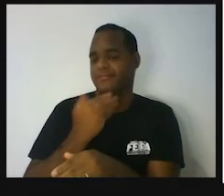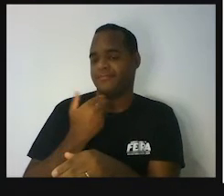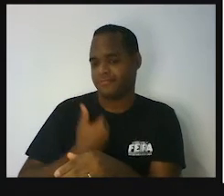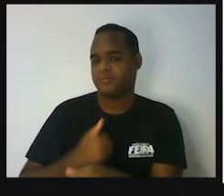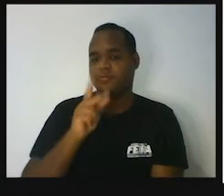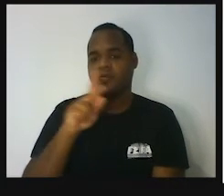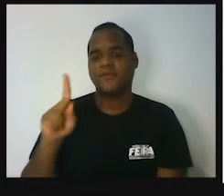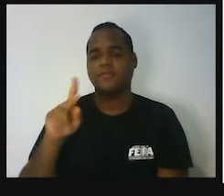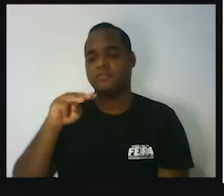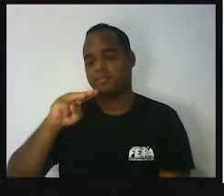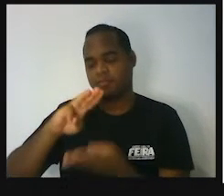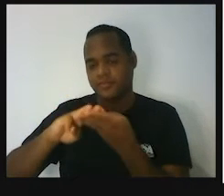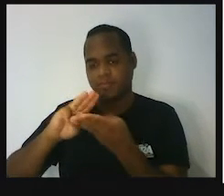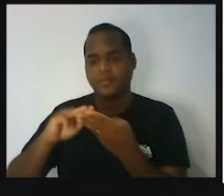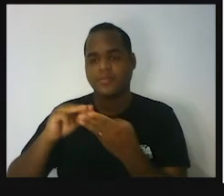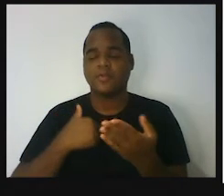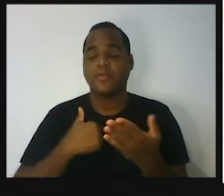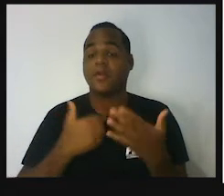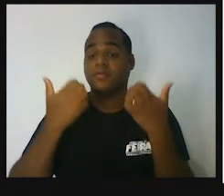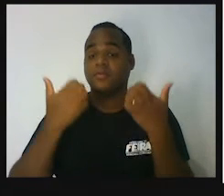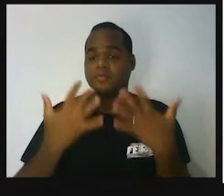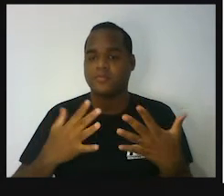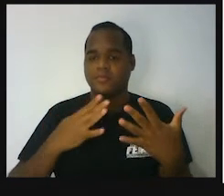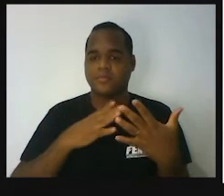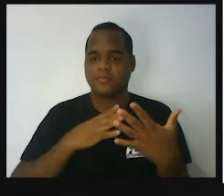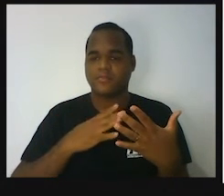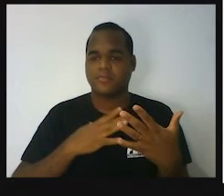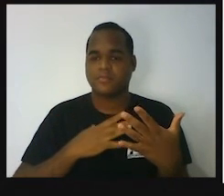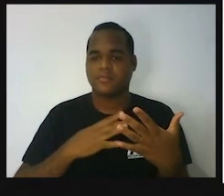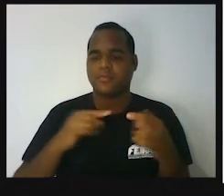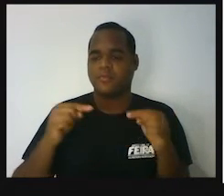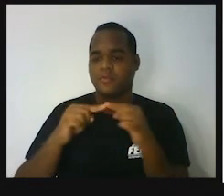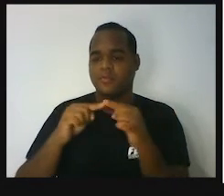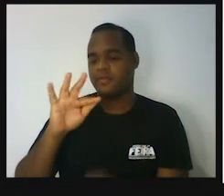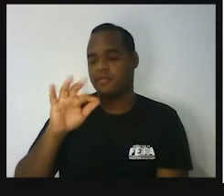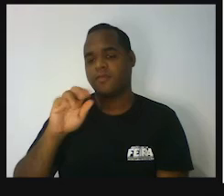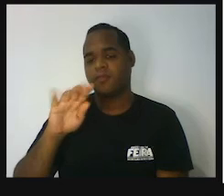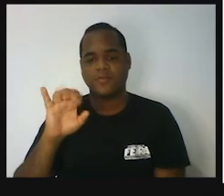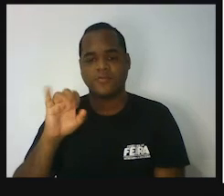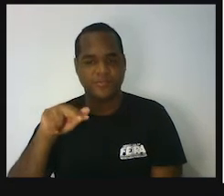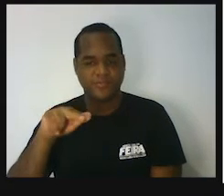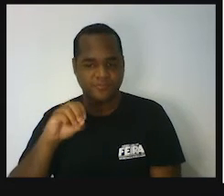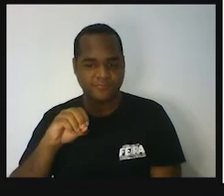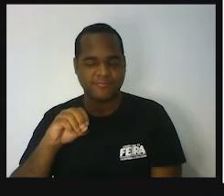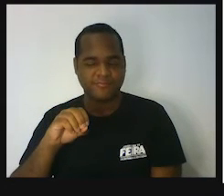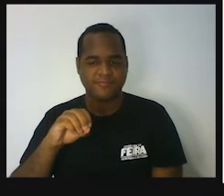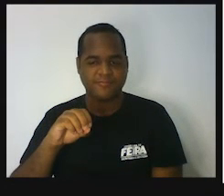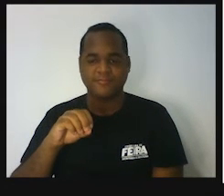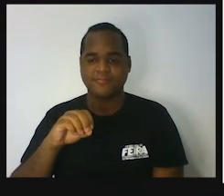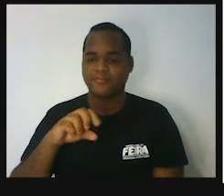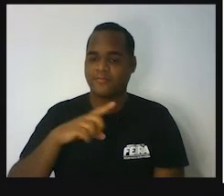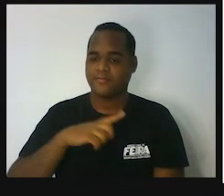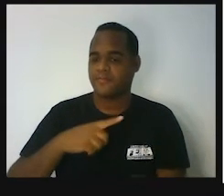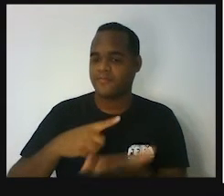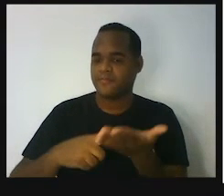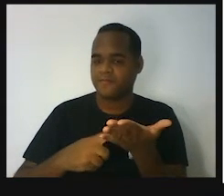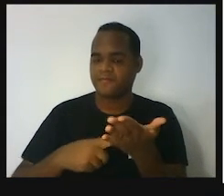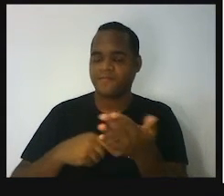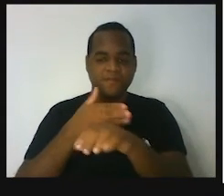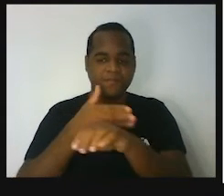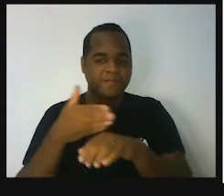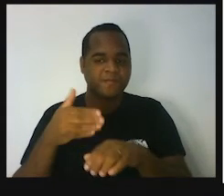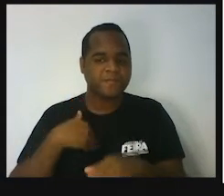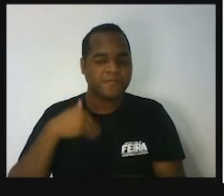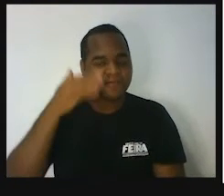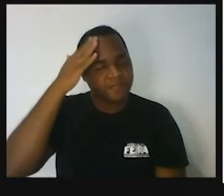matemática, professor lá da escola municipal Faustino Dias Lima. Eu tenho pele branca, meu